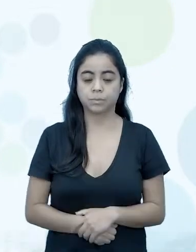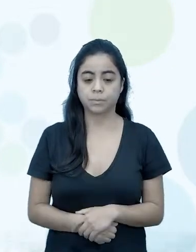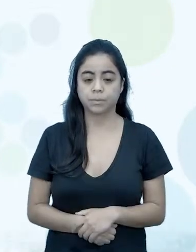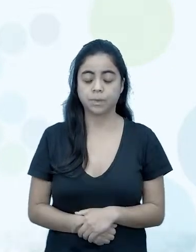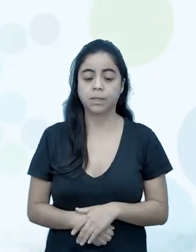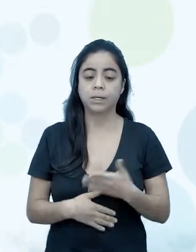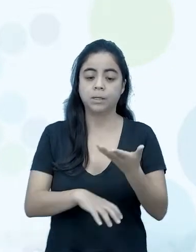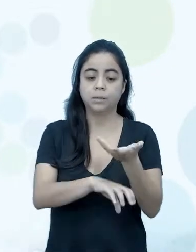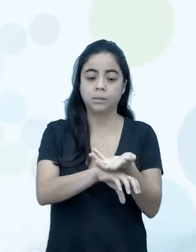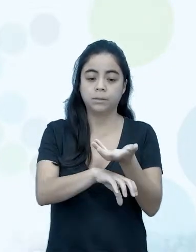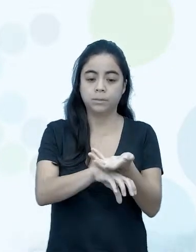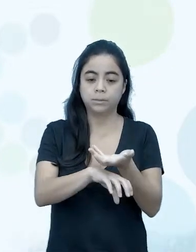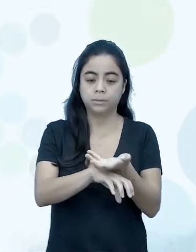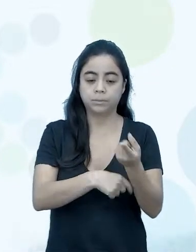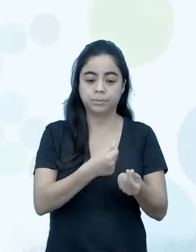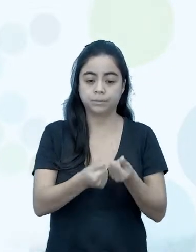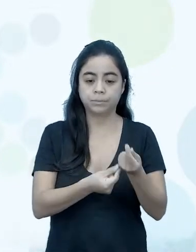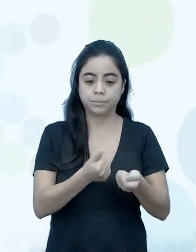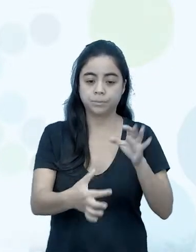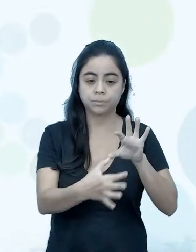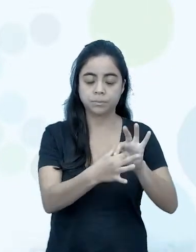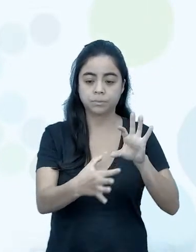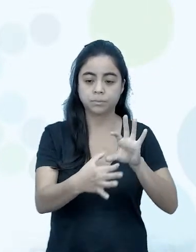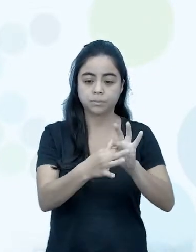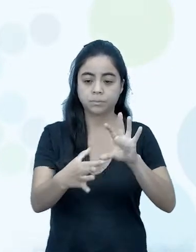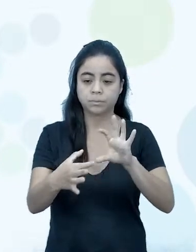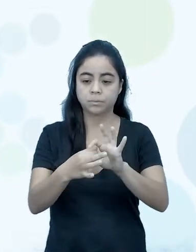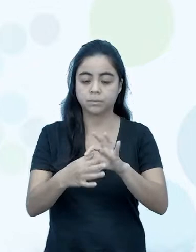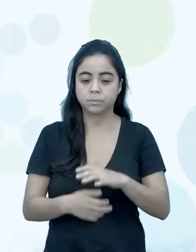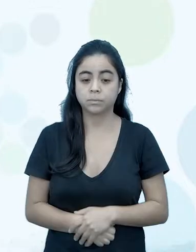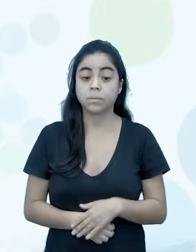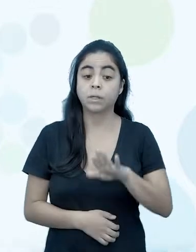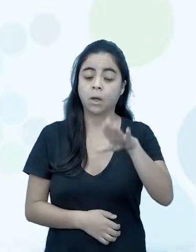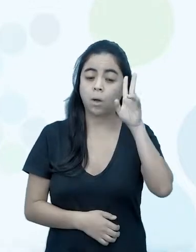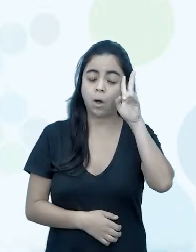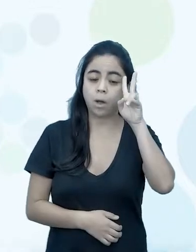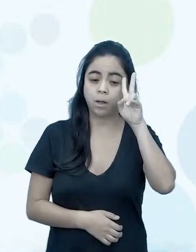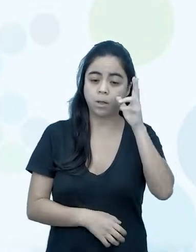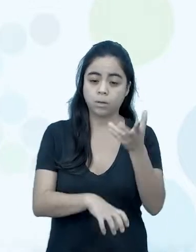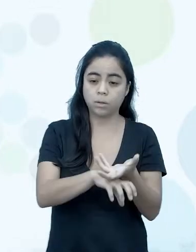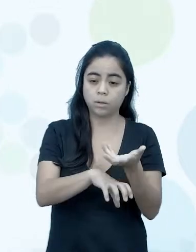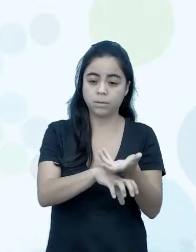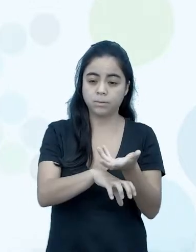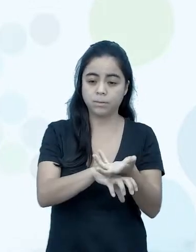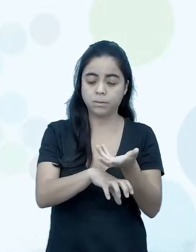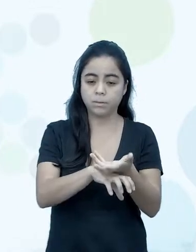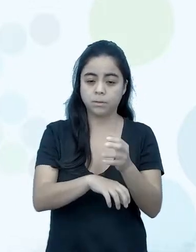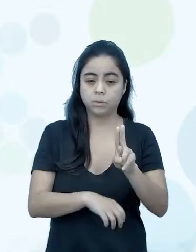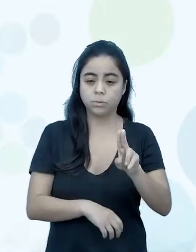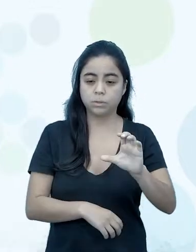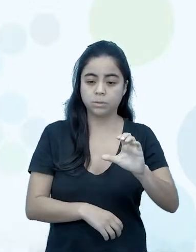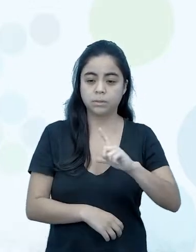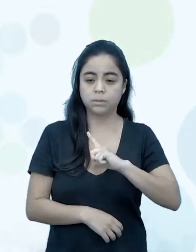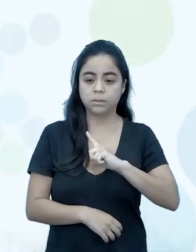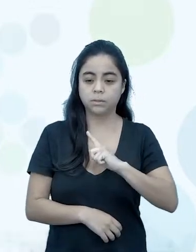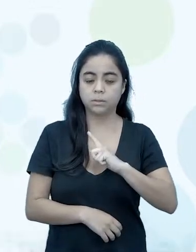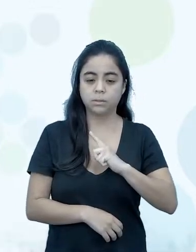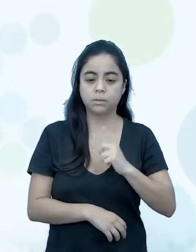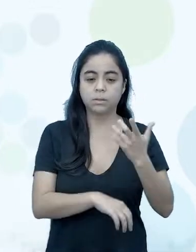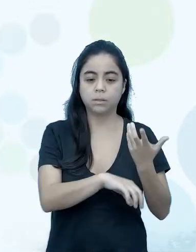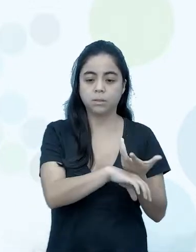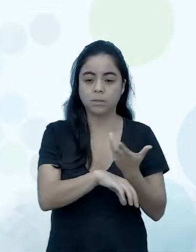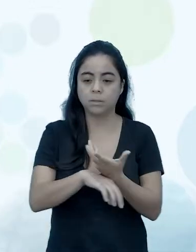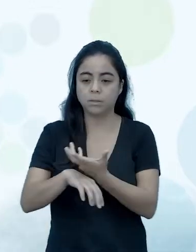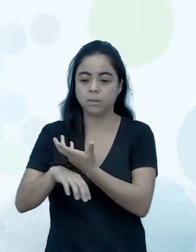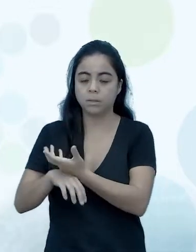nosso componente é a Educação Financeira em Conexão, lembrando que essa UC, essa unidade curricular, ela tem quatro componentes e eu